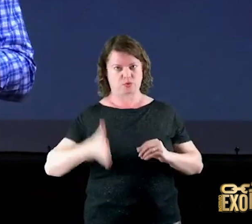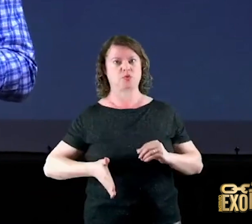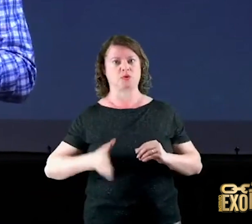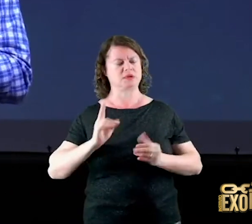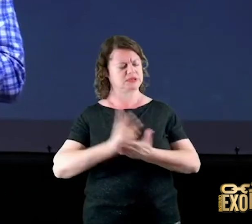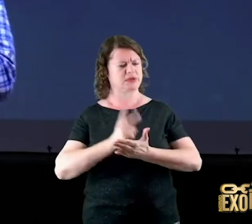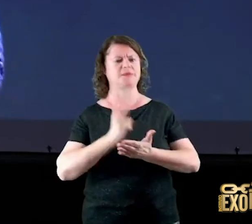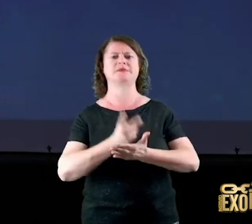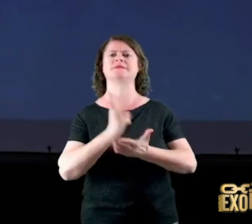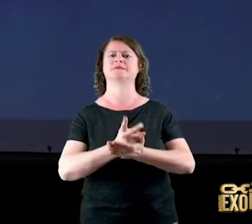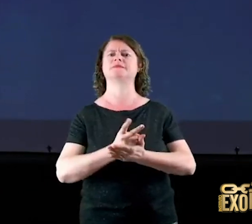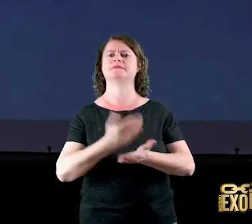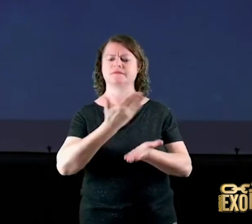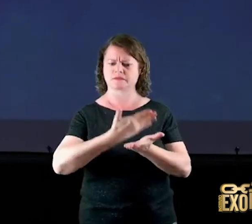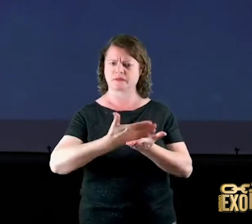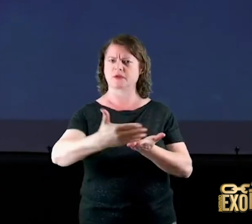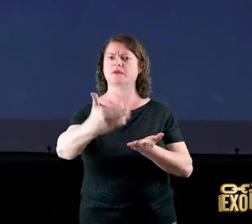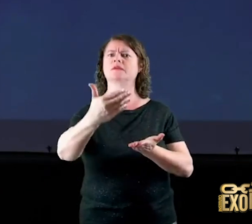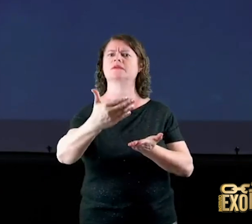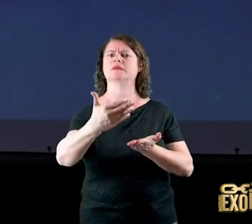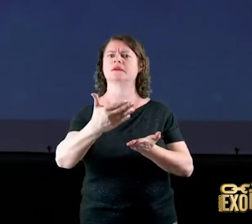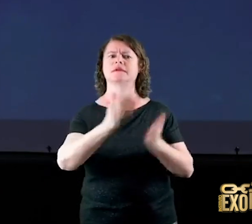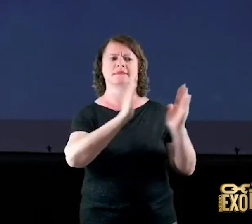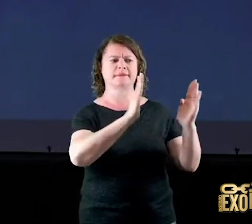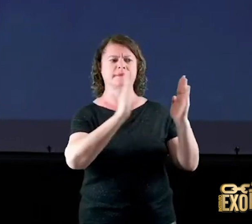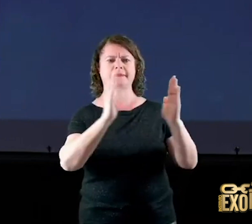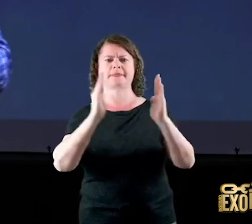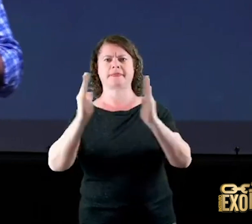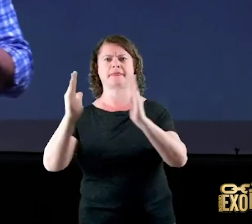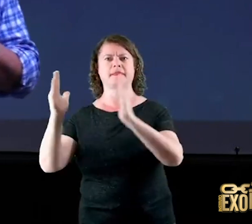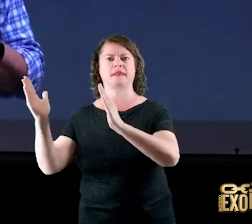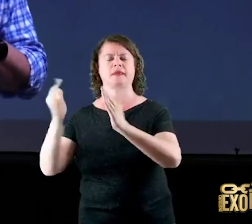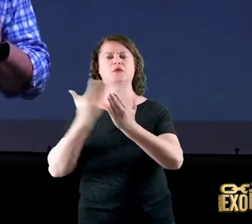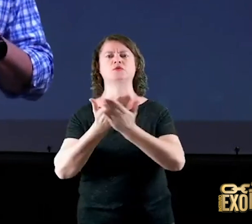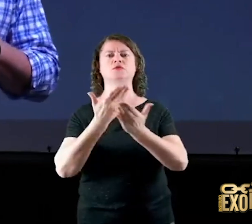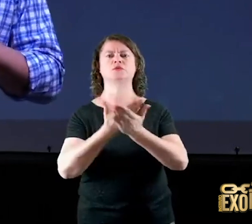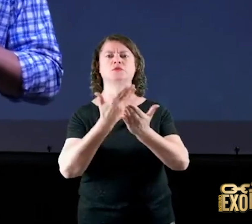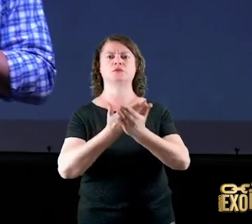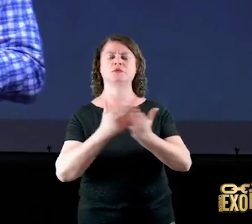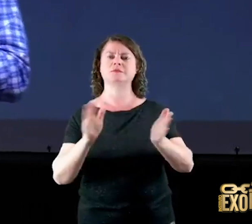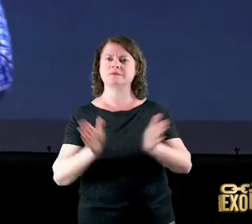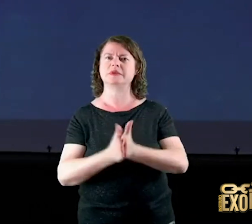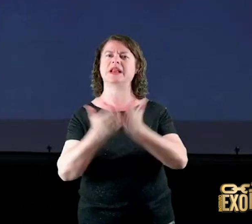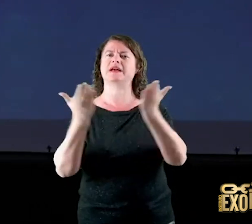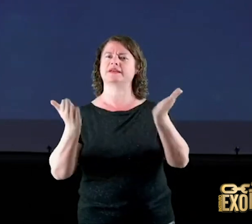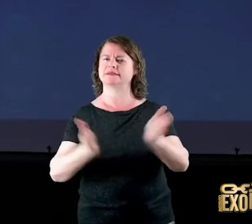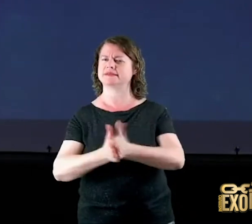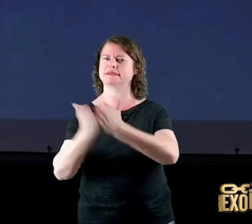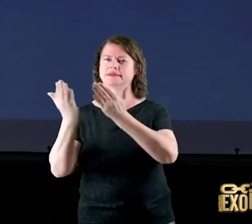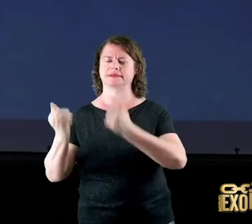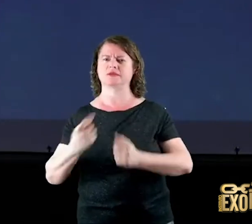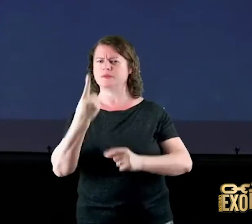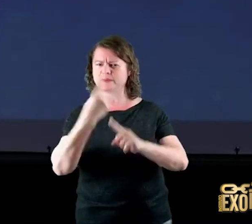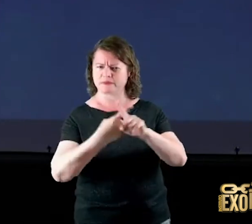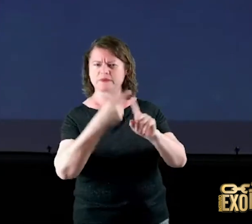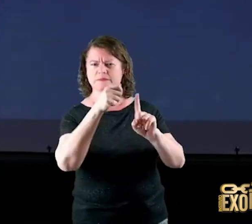começar uma série de estudos sobre milagres eu pelo menos uma vez por mês